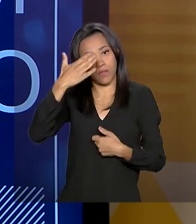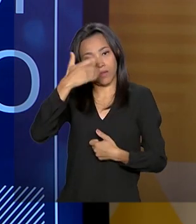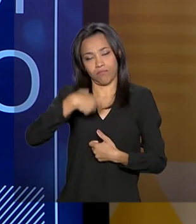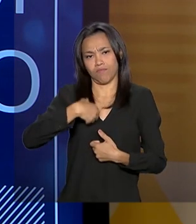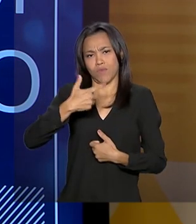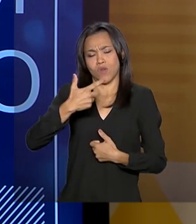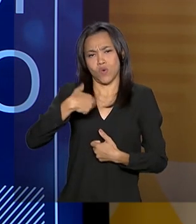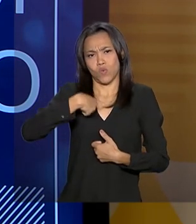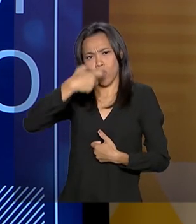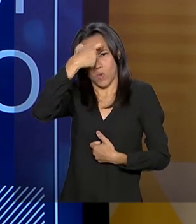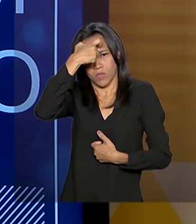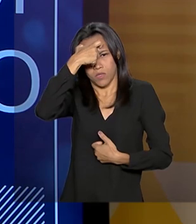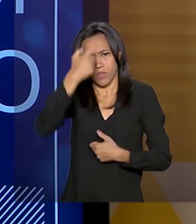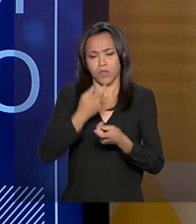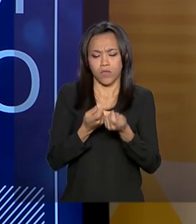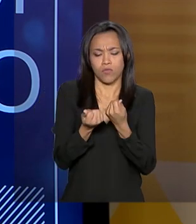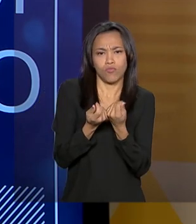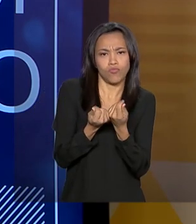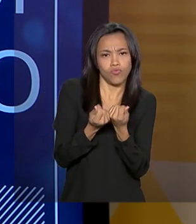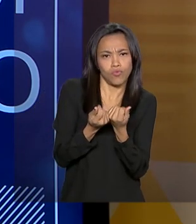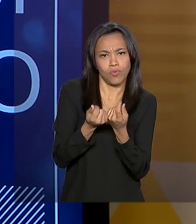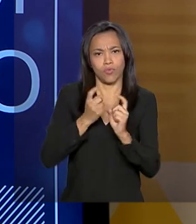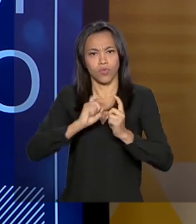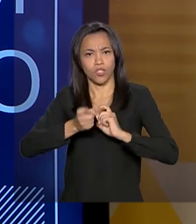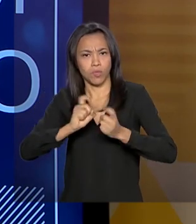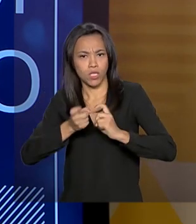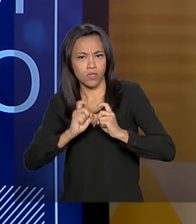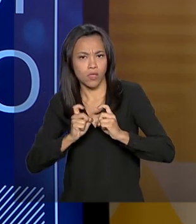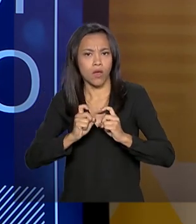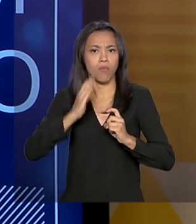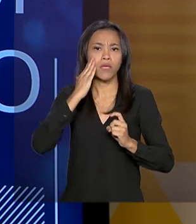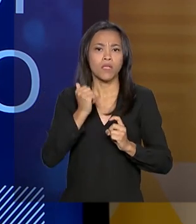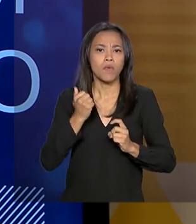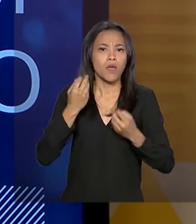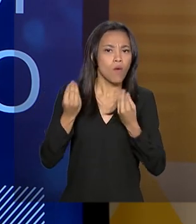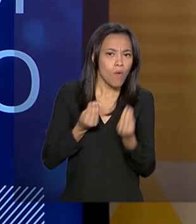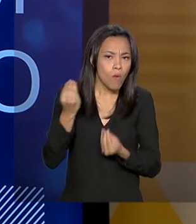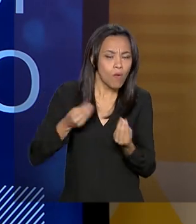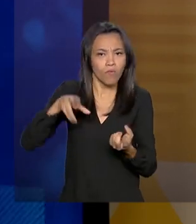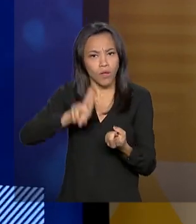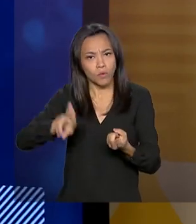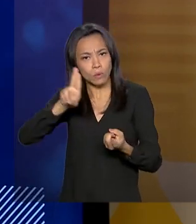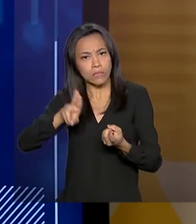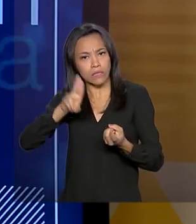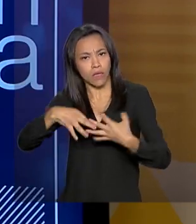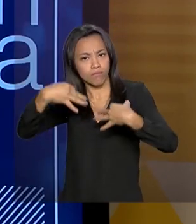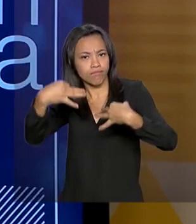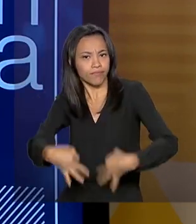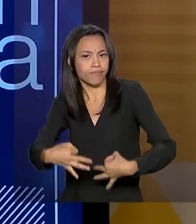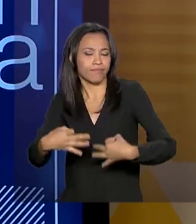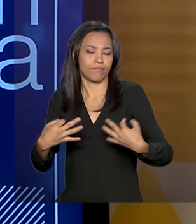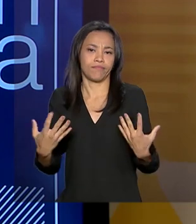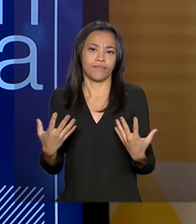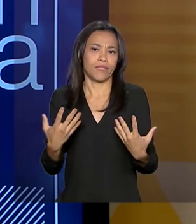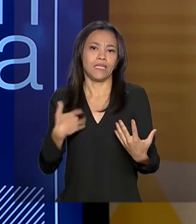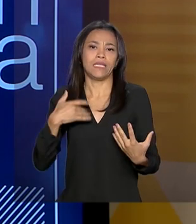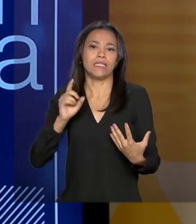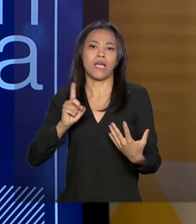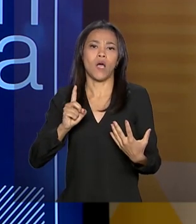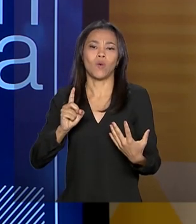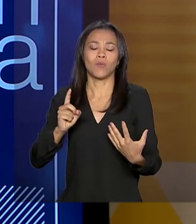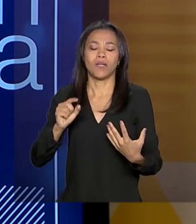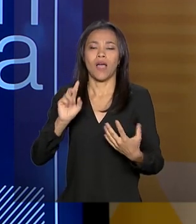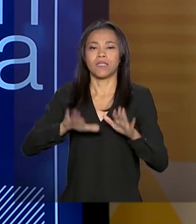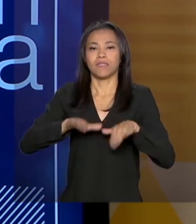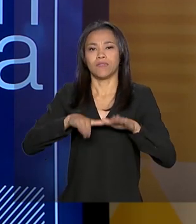financeira para ter o orçamento, para fazer a alocação do seu orçamento da maneira que seja mais eficiente para ele. E não, por